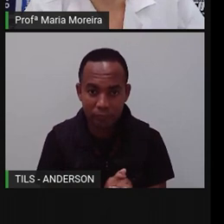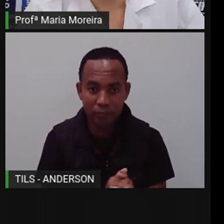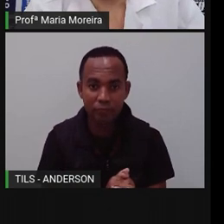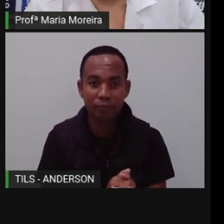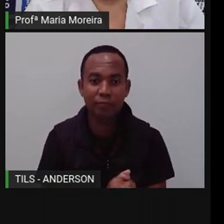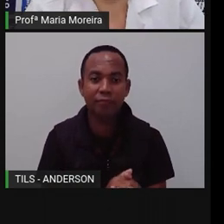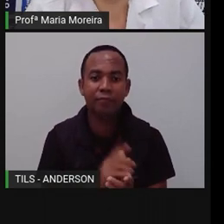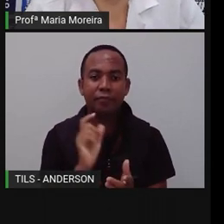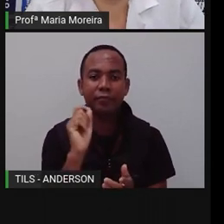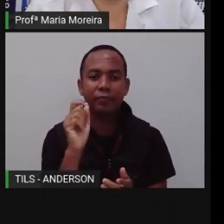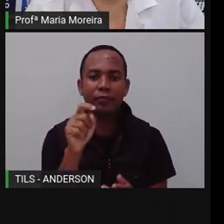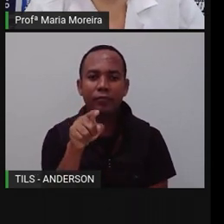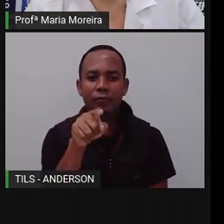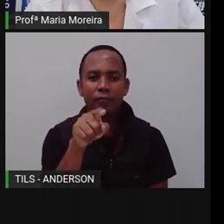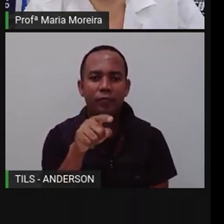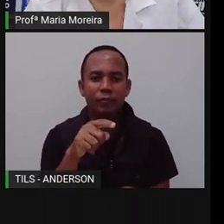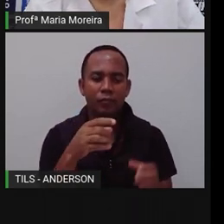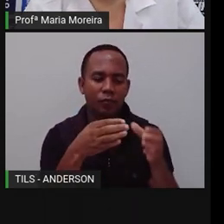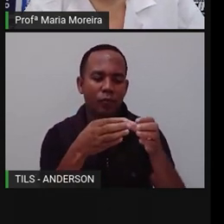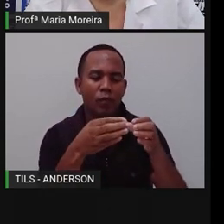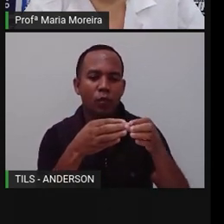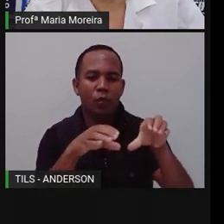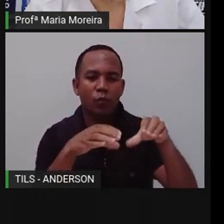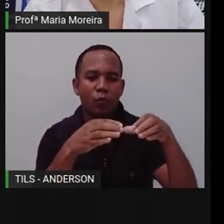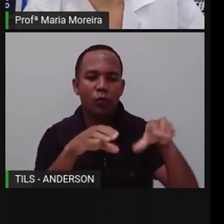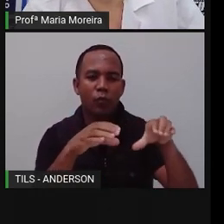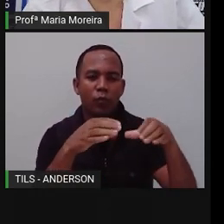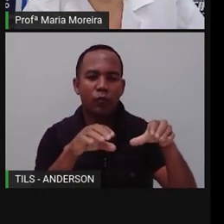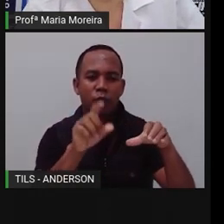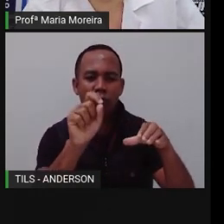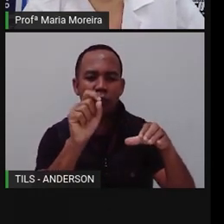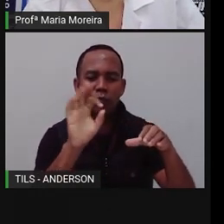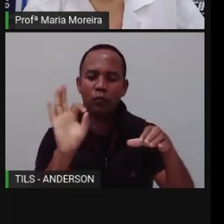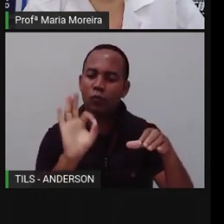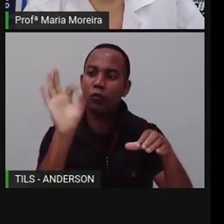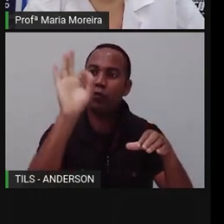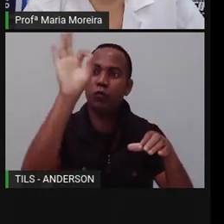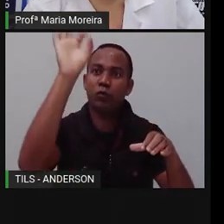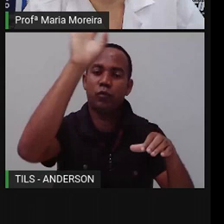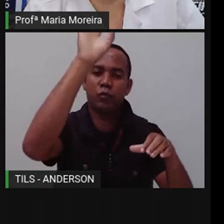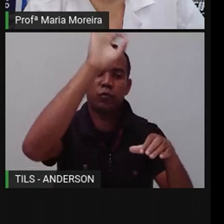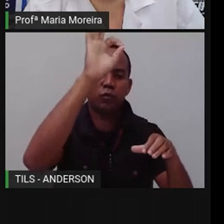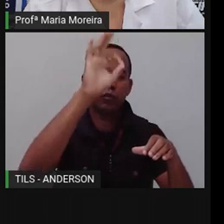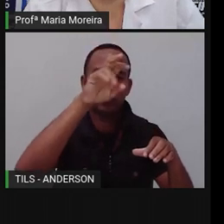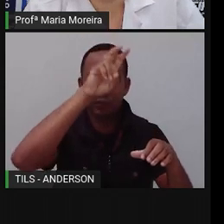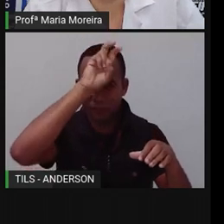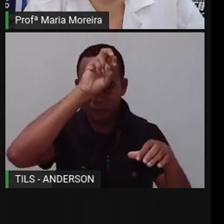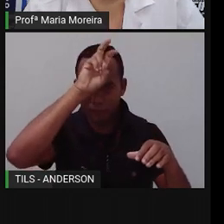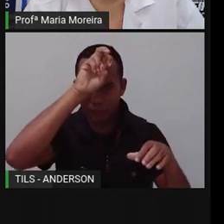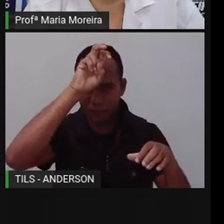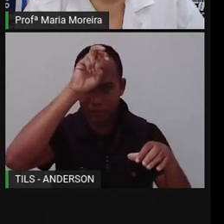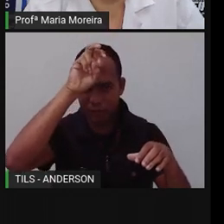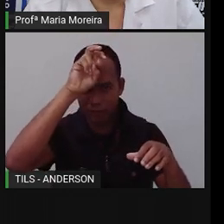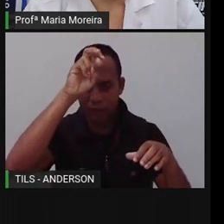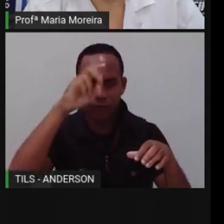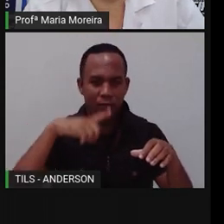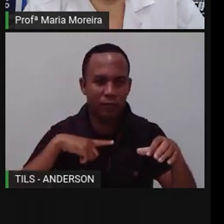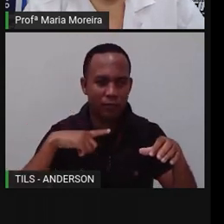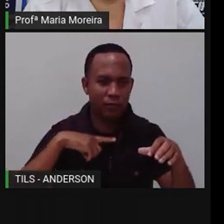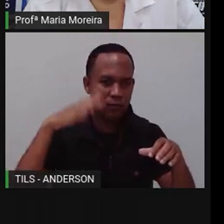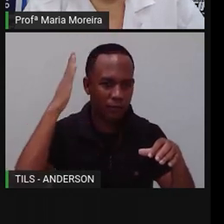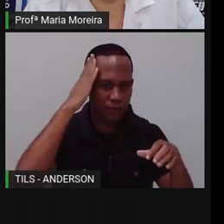Bom, após a eclosão do ovo, né? O mosquito torna-se uma larva, né? Que é composta por cabeça,